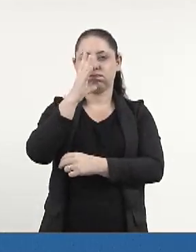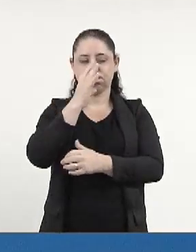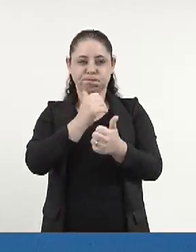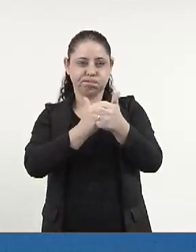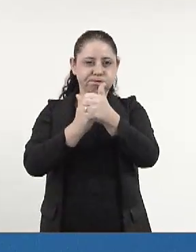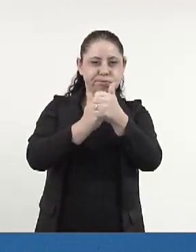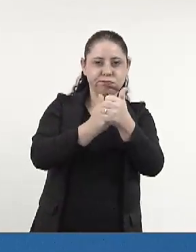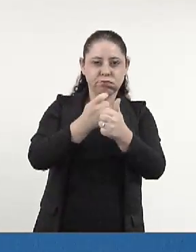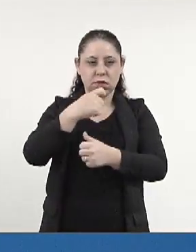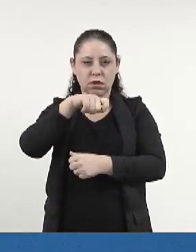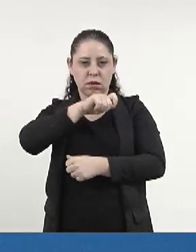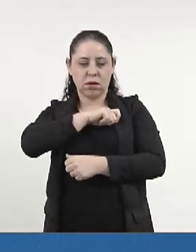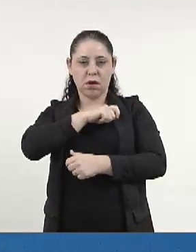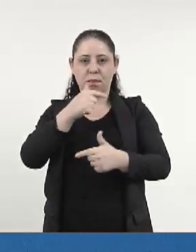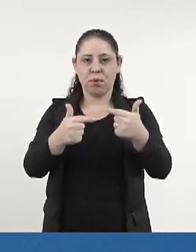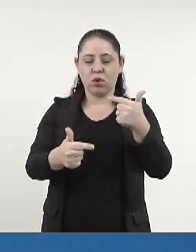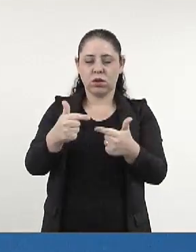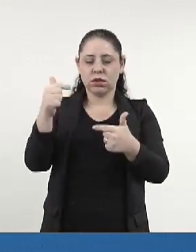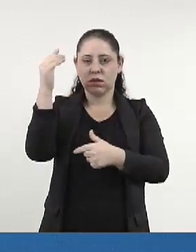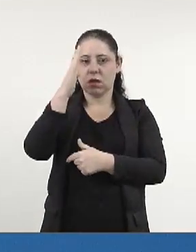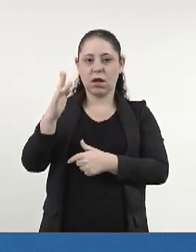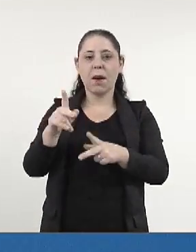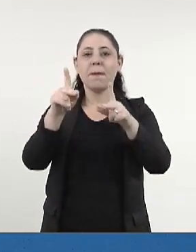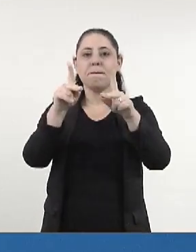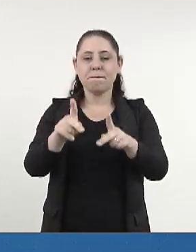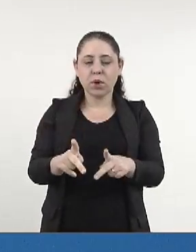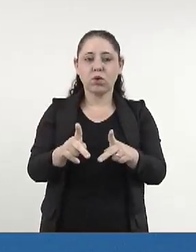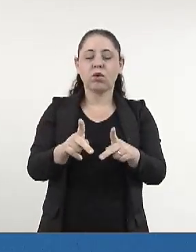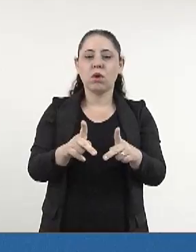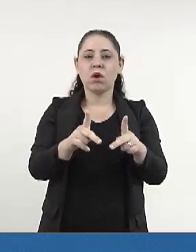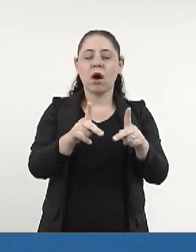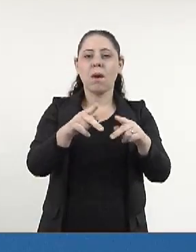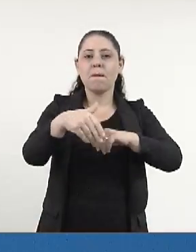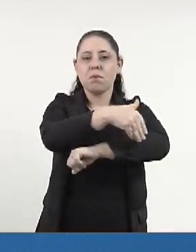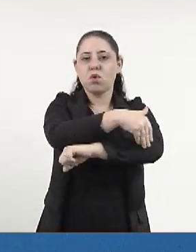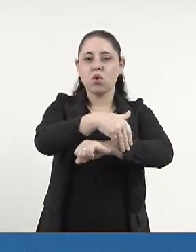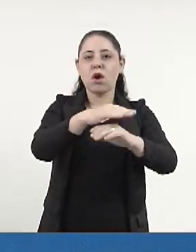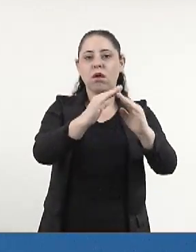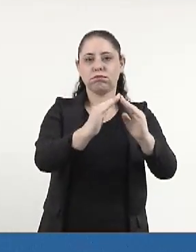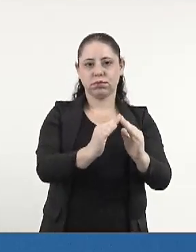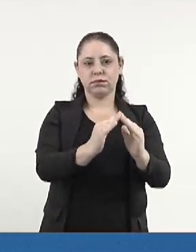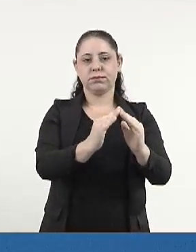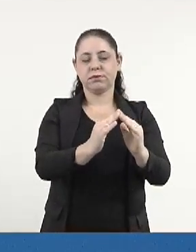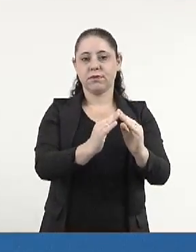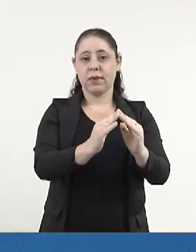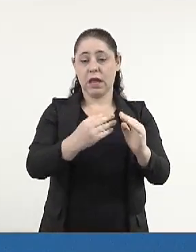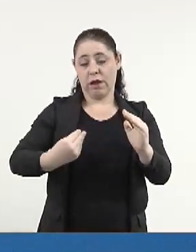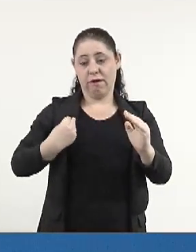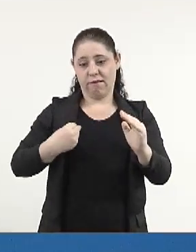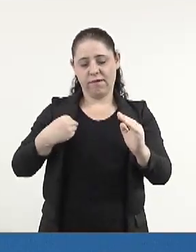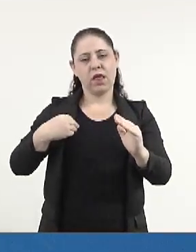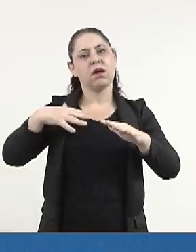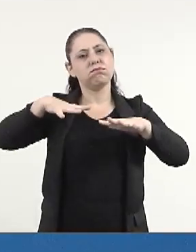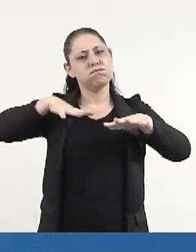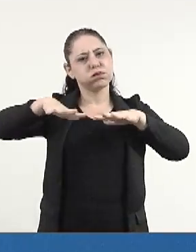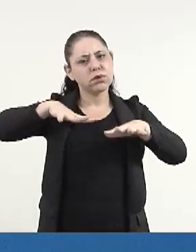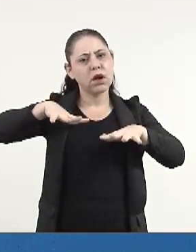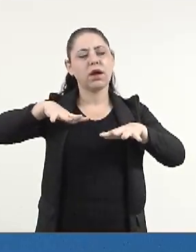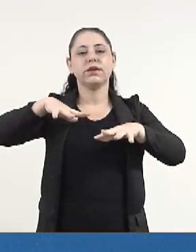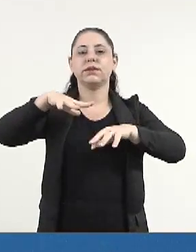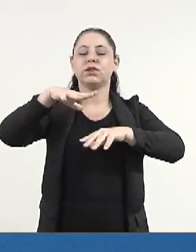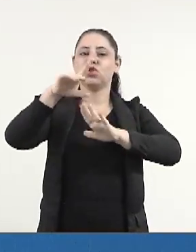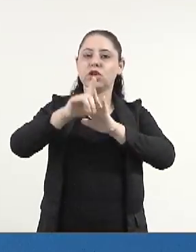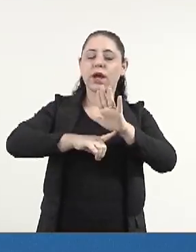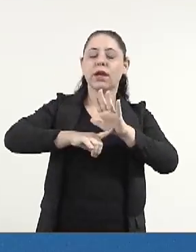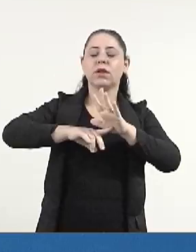Monitoramento da Política Nacional para a População em Situação de Rua e dedicou sua vida à militância e defesa dos